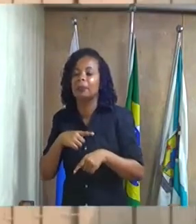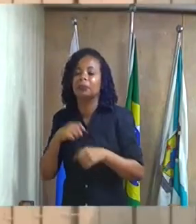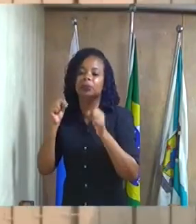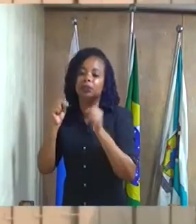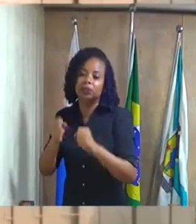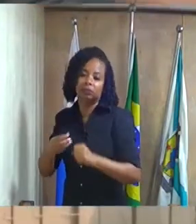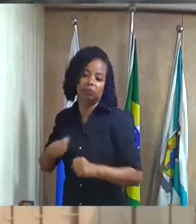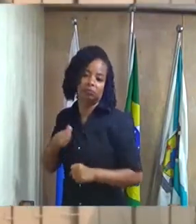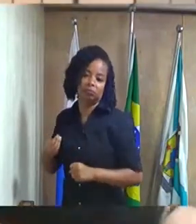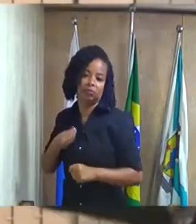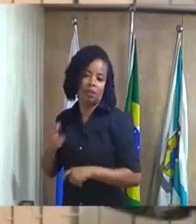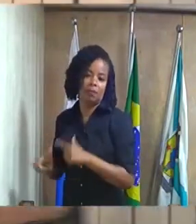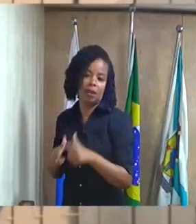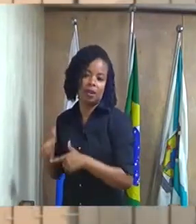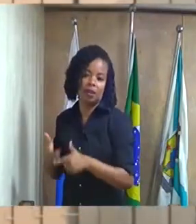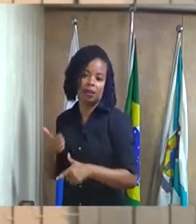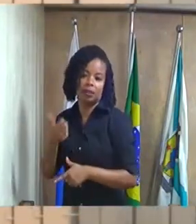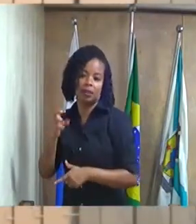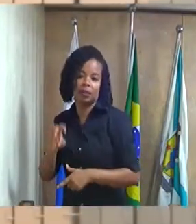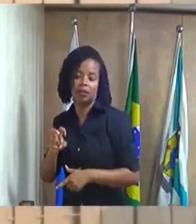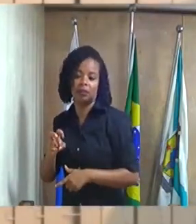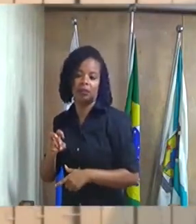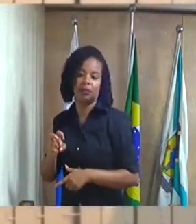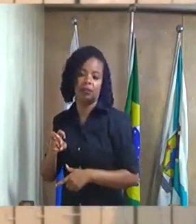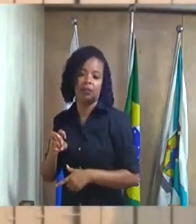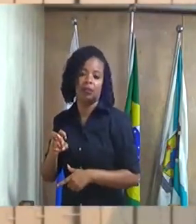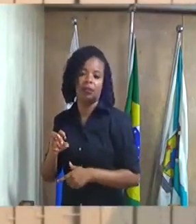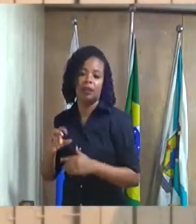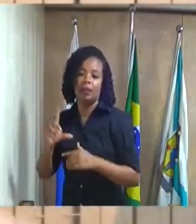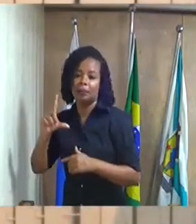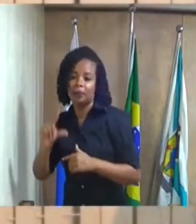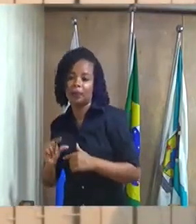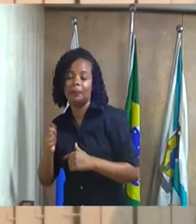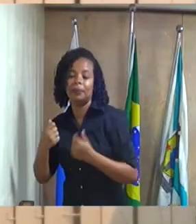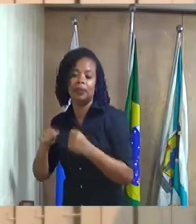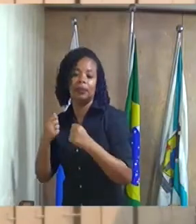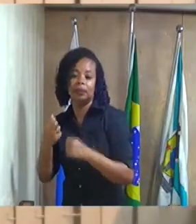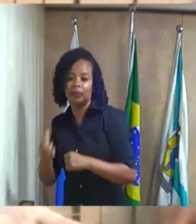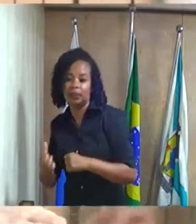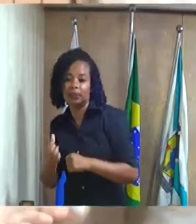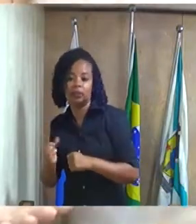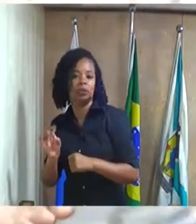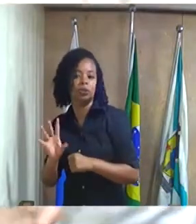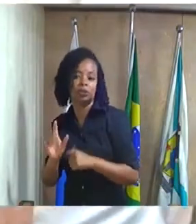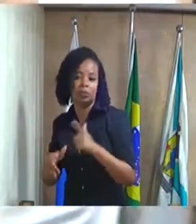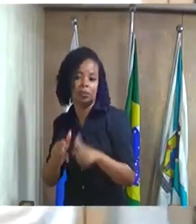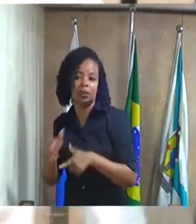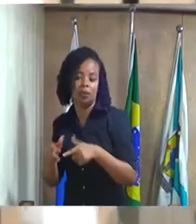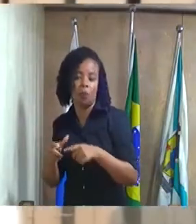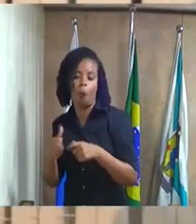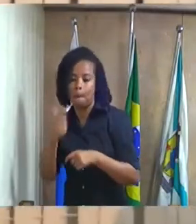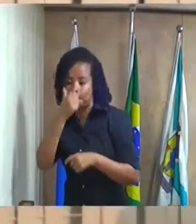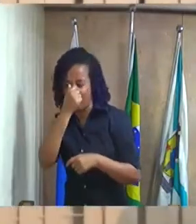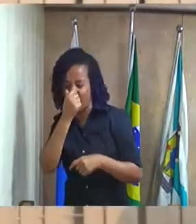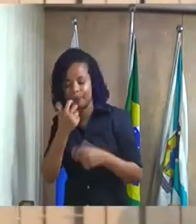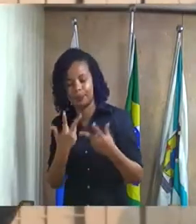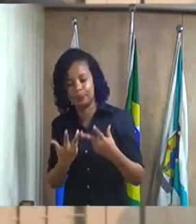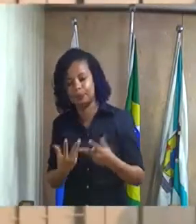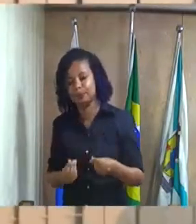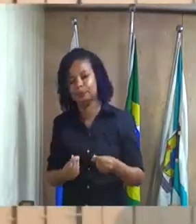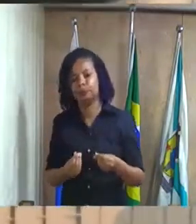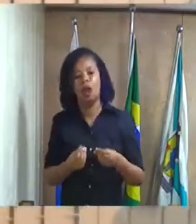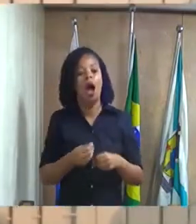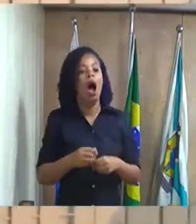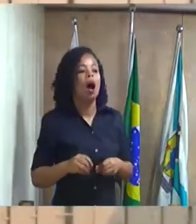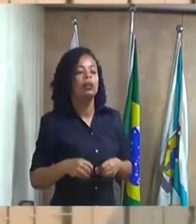se todos preocupados quem não deve não teme se o secretário